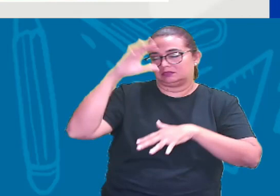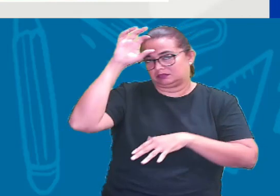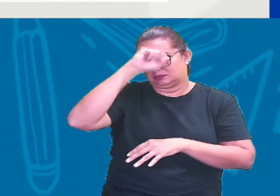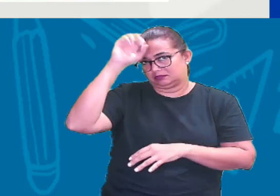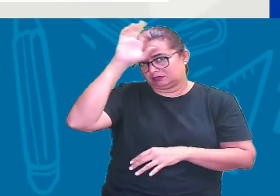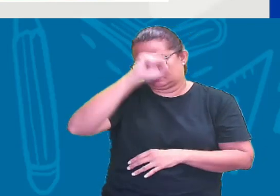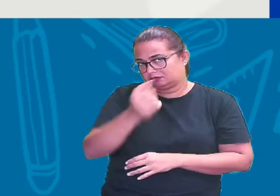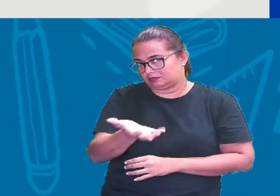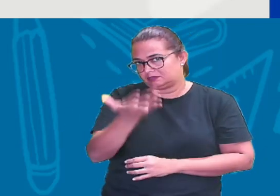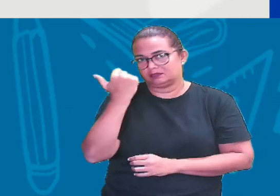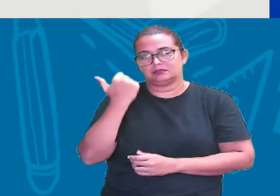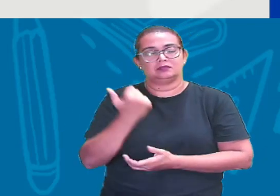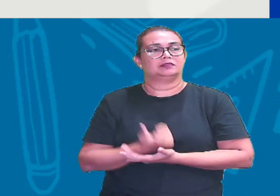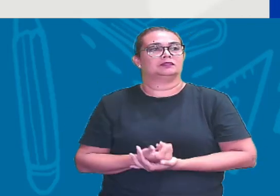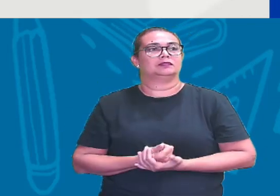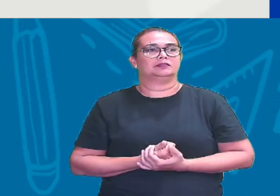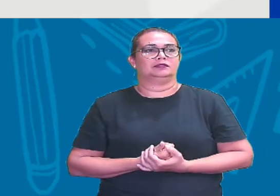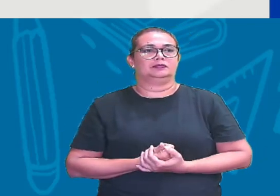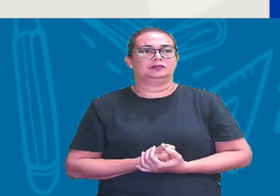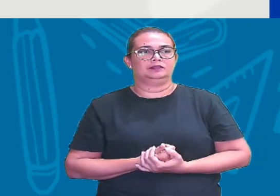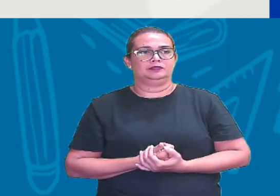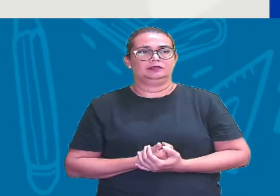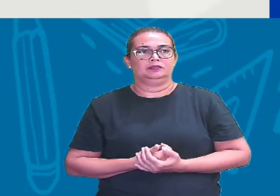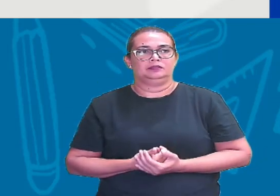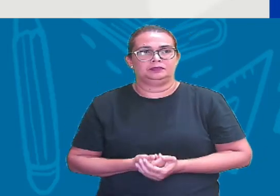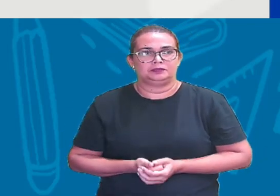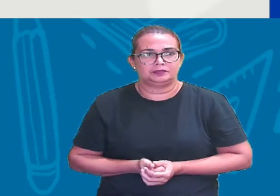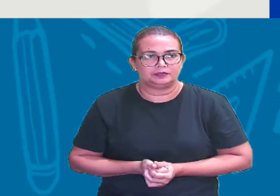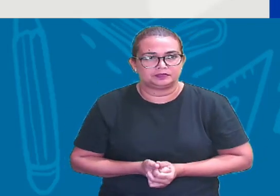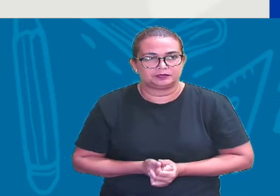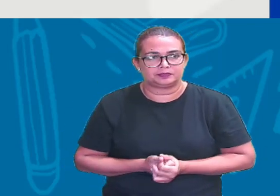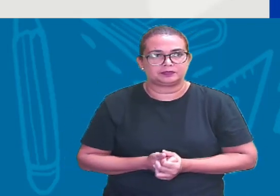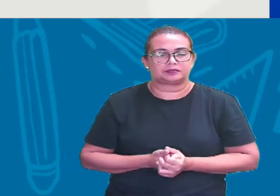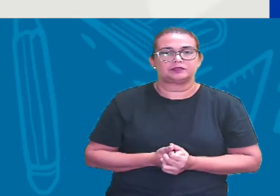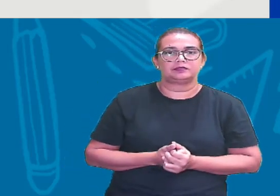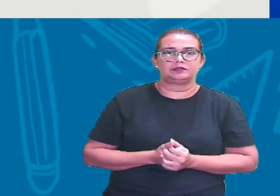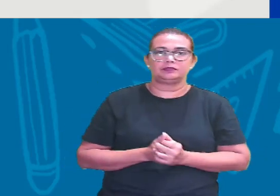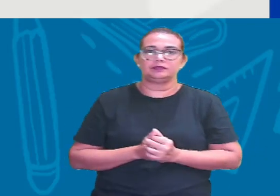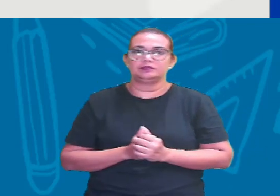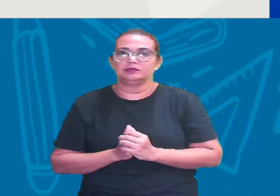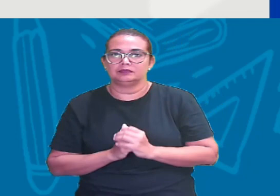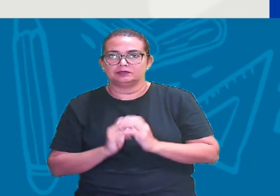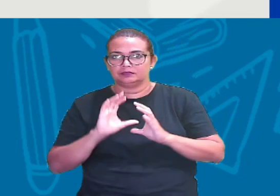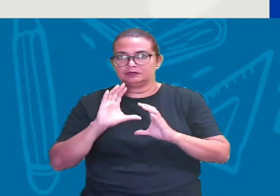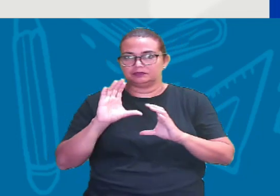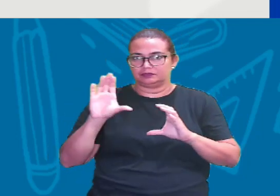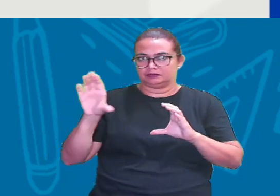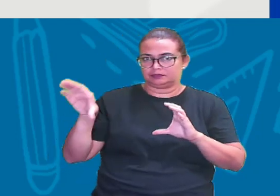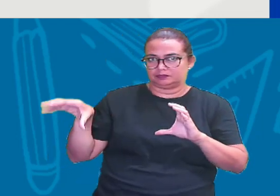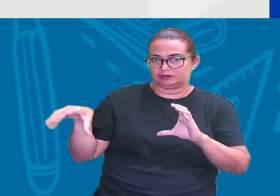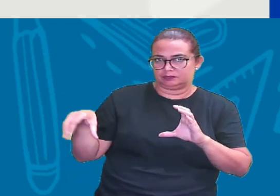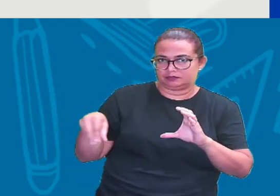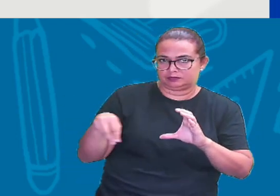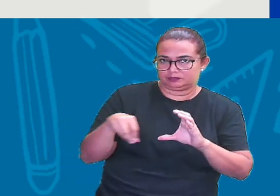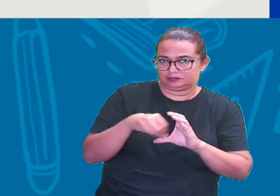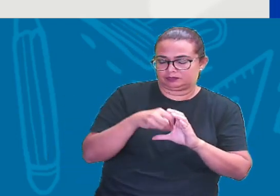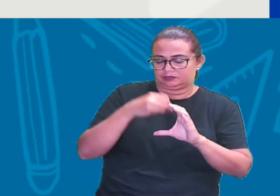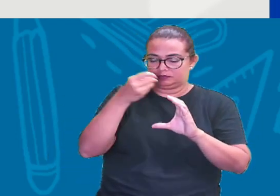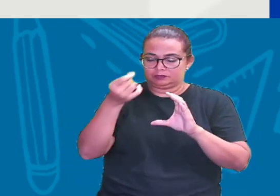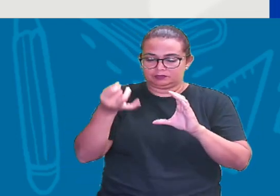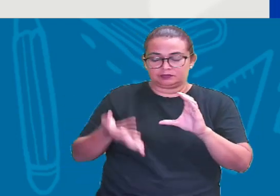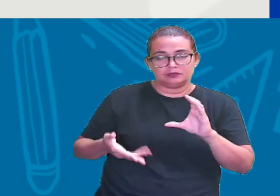tá? Então, olha aqui O conjunto dos números naturais Esse conjuntinho aqui,